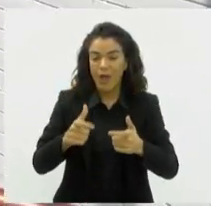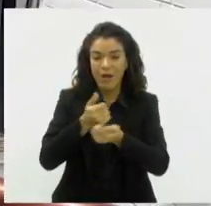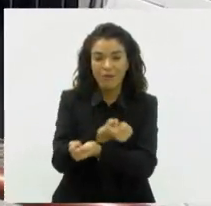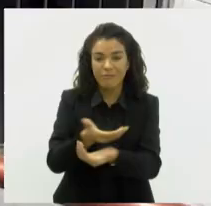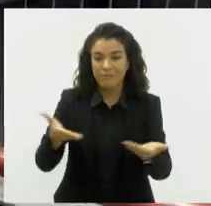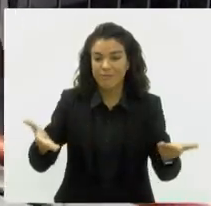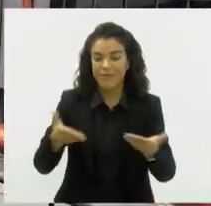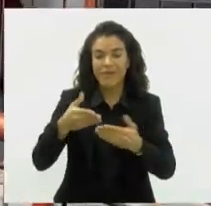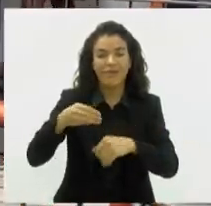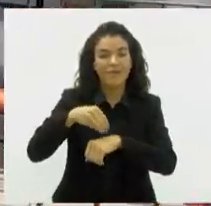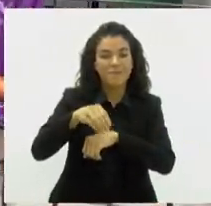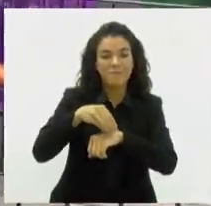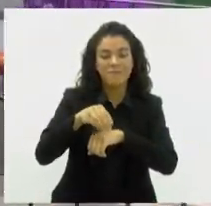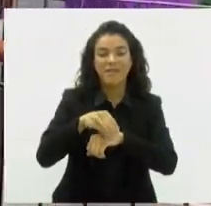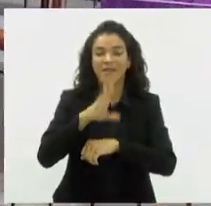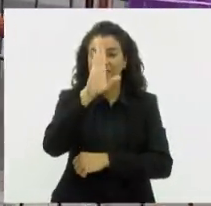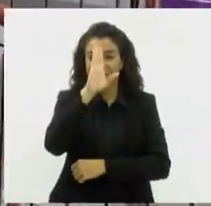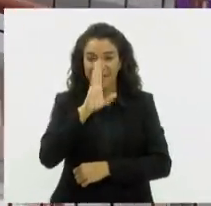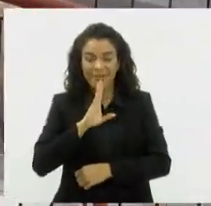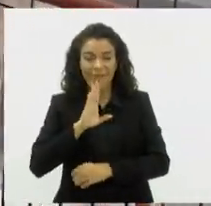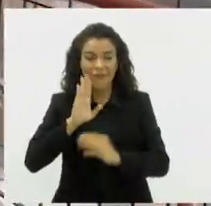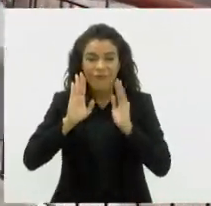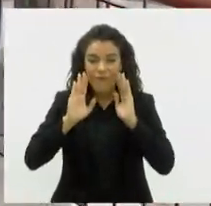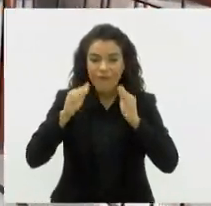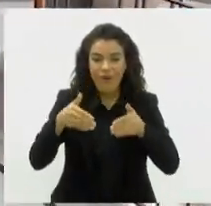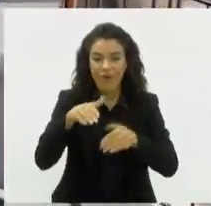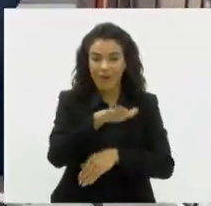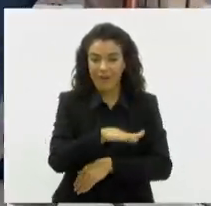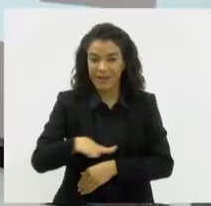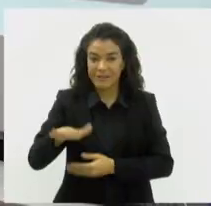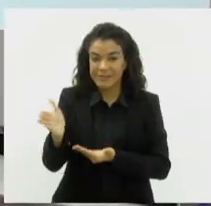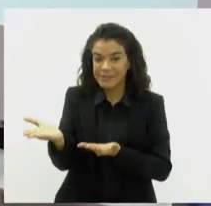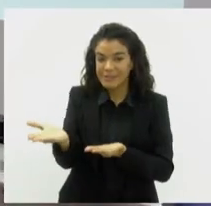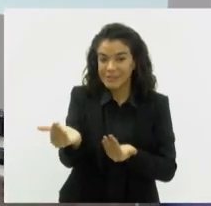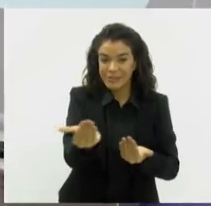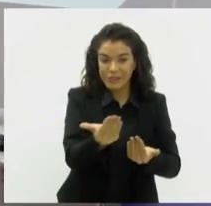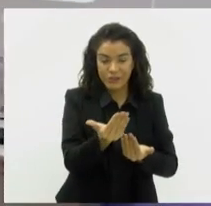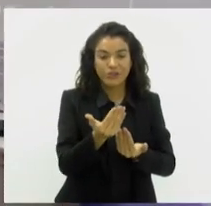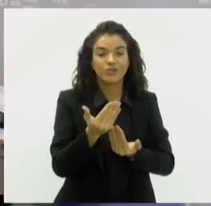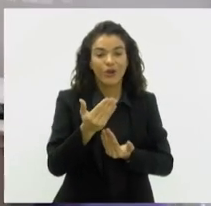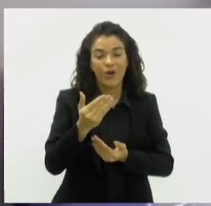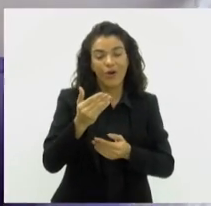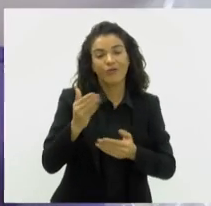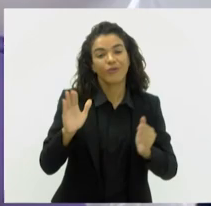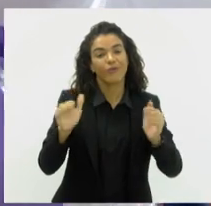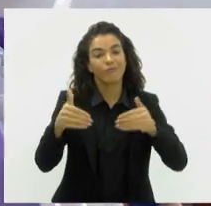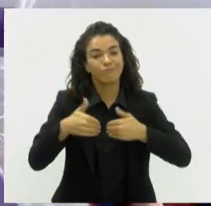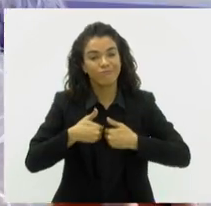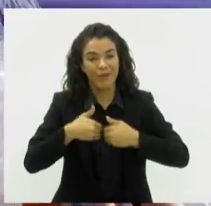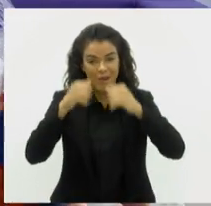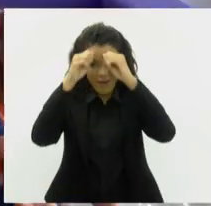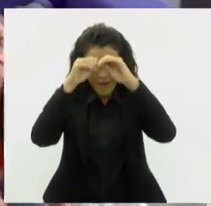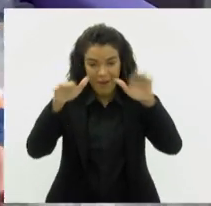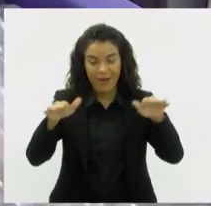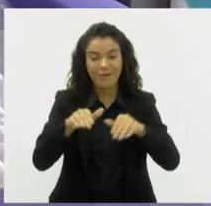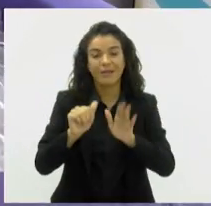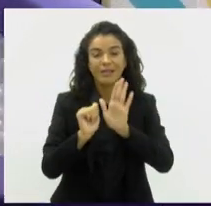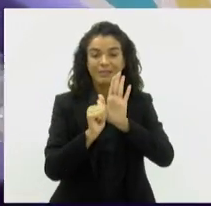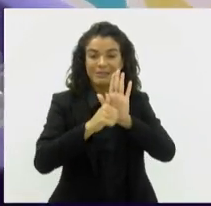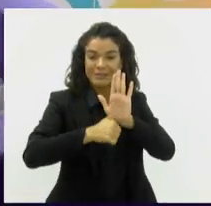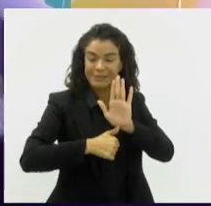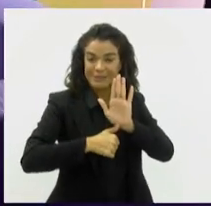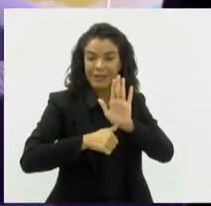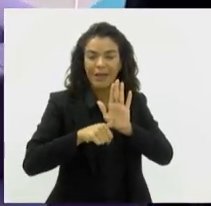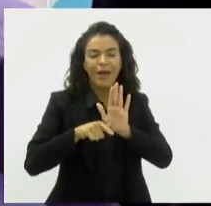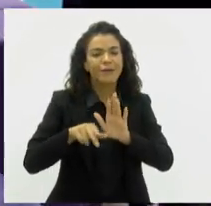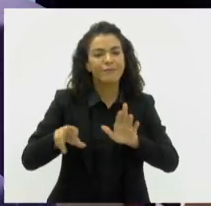formação para educadores com foco no atendimento em crianças e jovens com transtorno do espectro autista e síndrome de Down. A